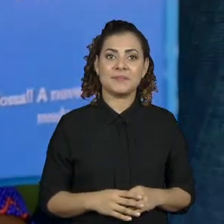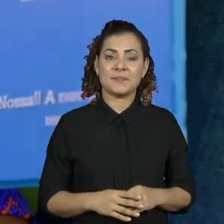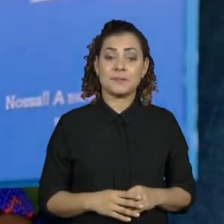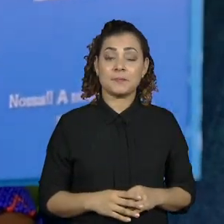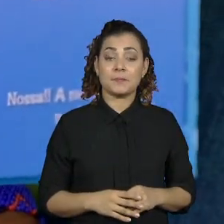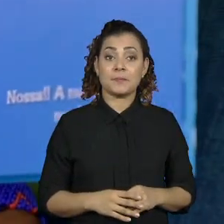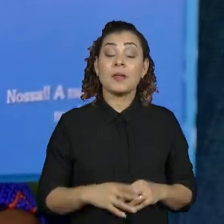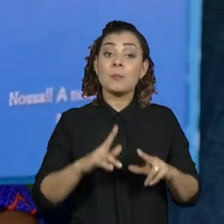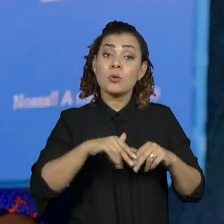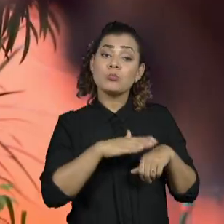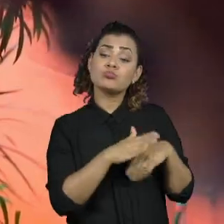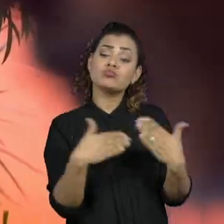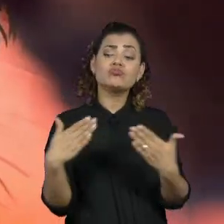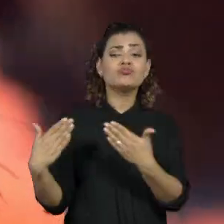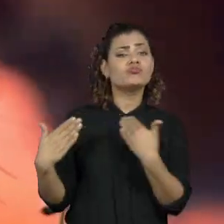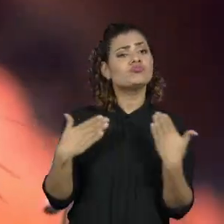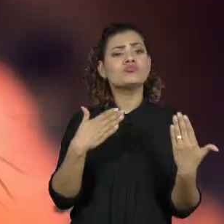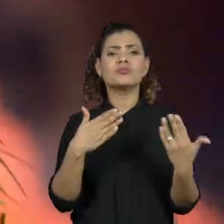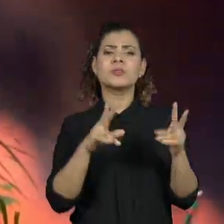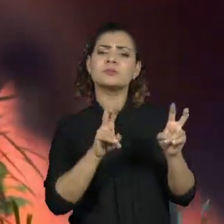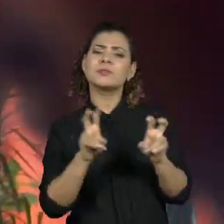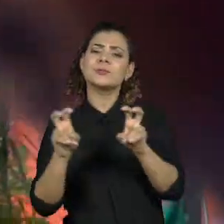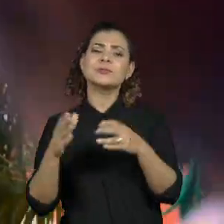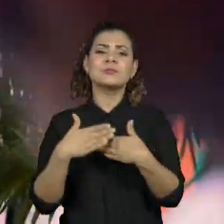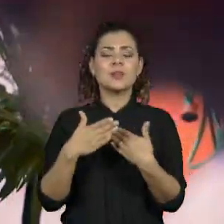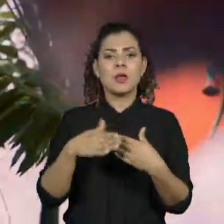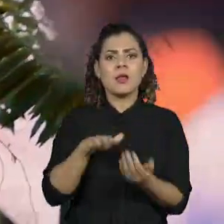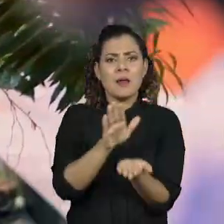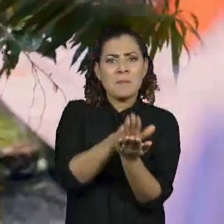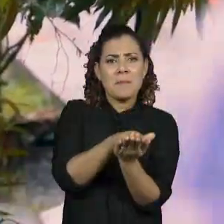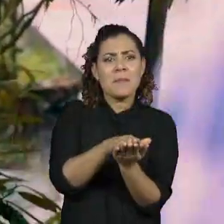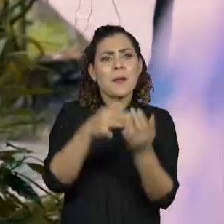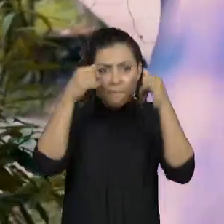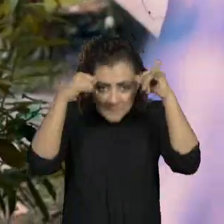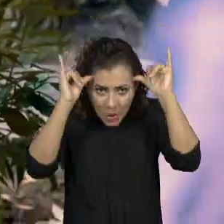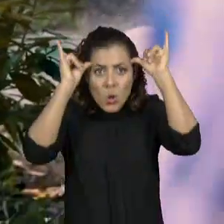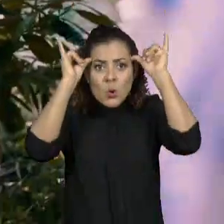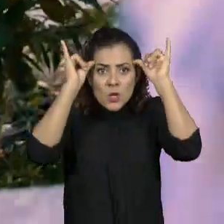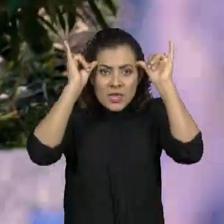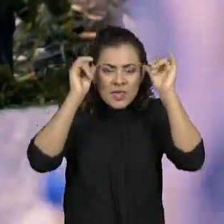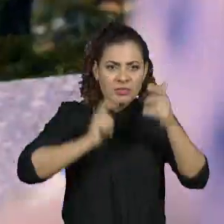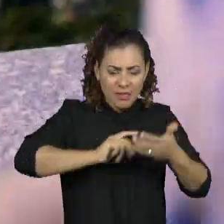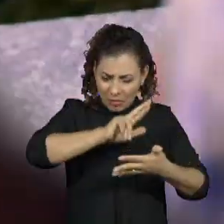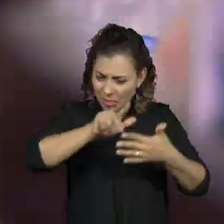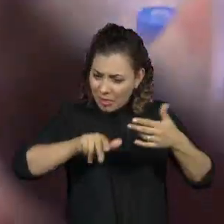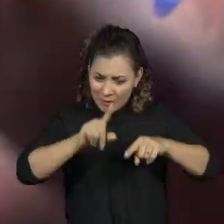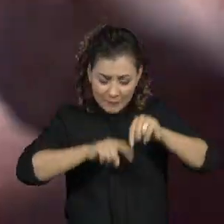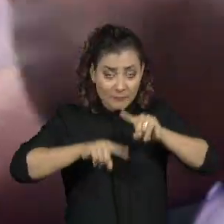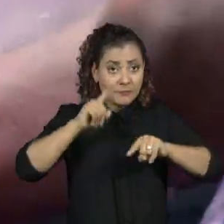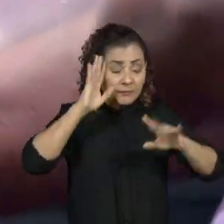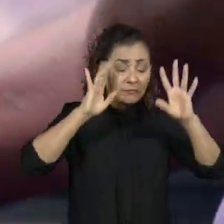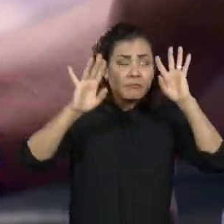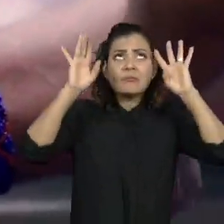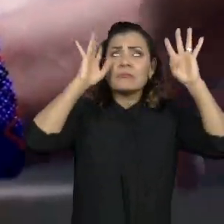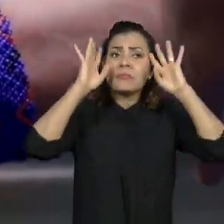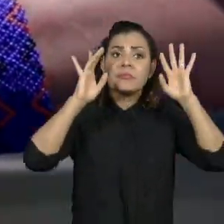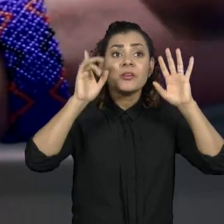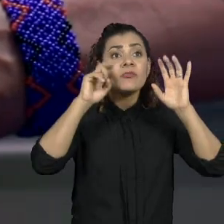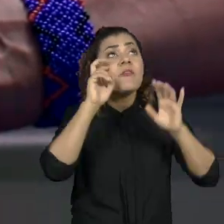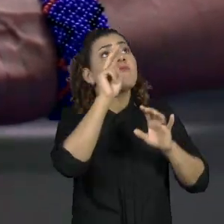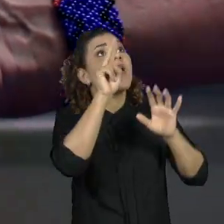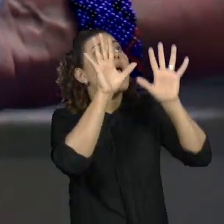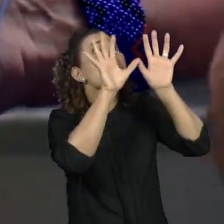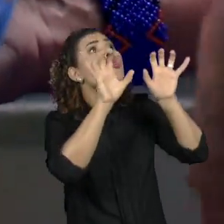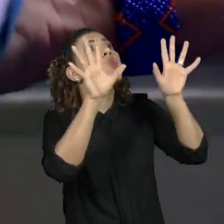Nessas conversas os assuntos viram boi, casa, jacaré, balde e baleia. Coisas que são os pensamentos da nuvem, que a gente